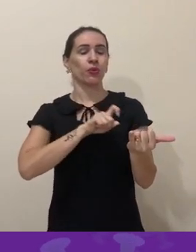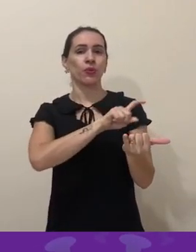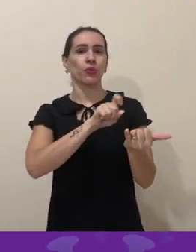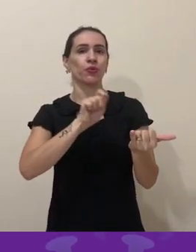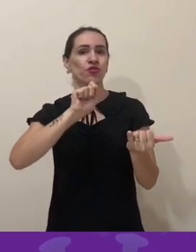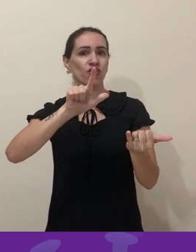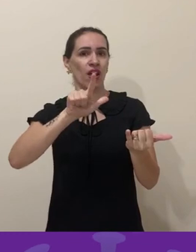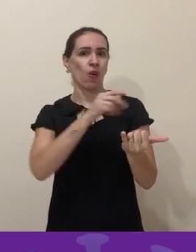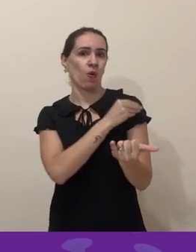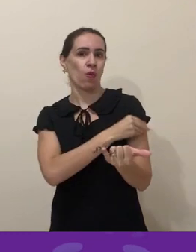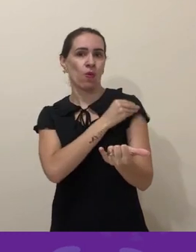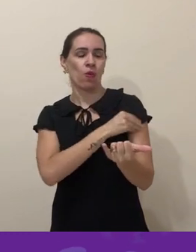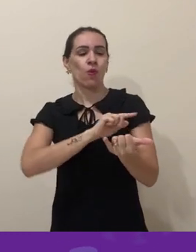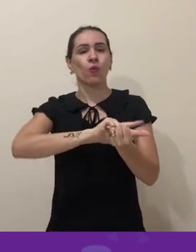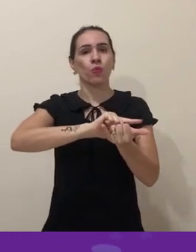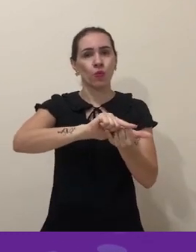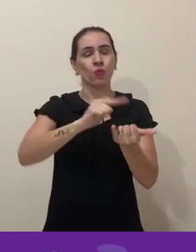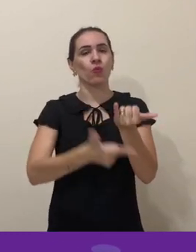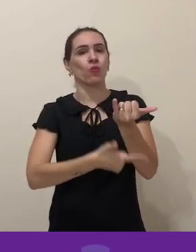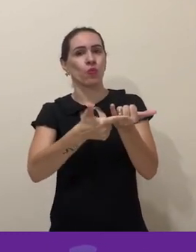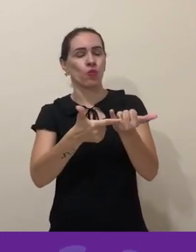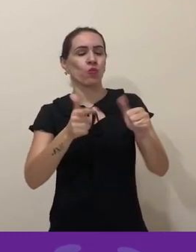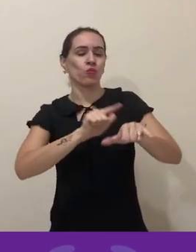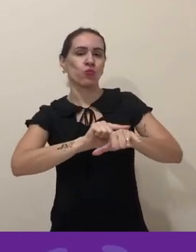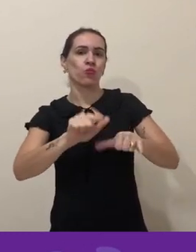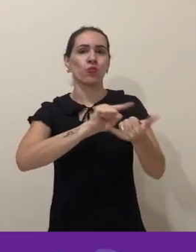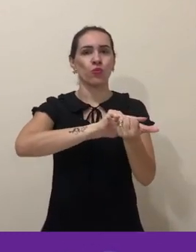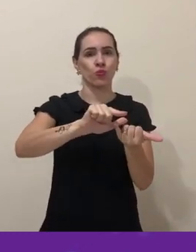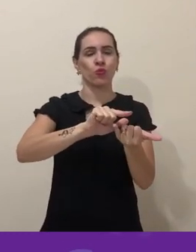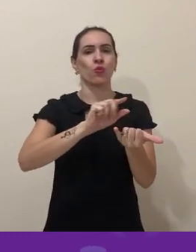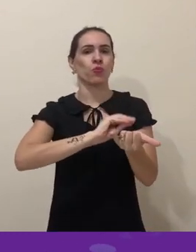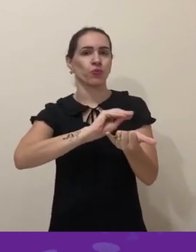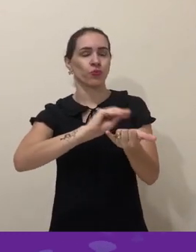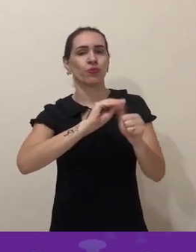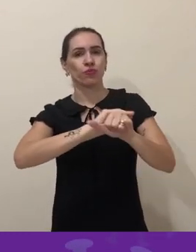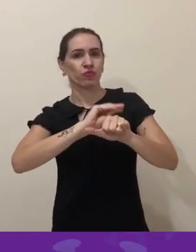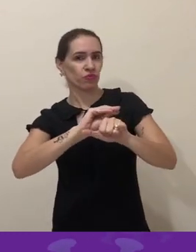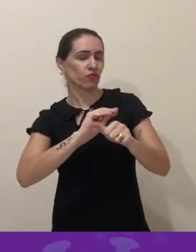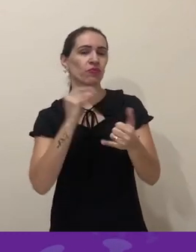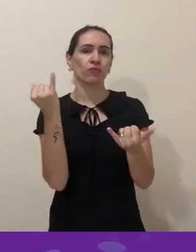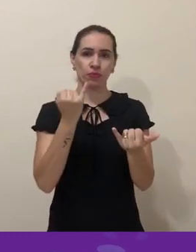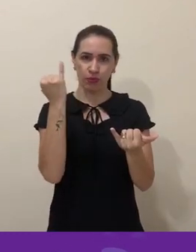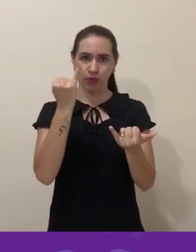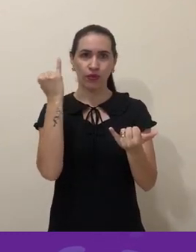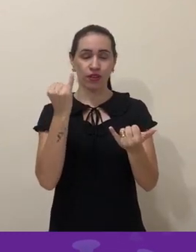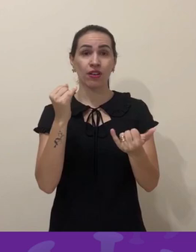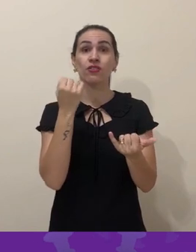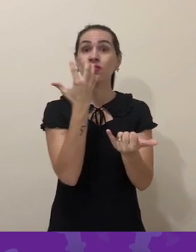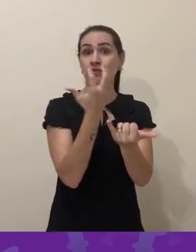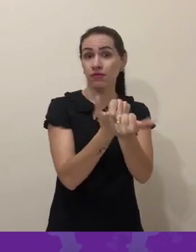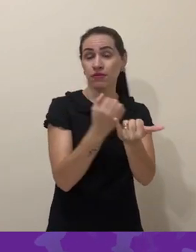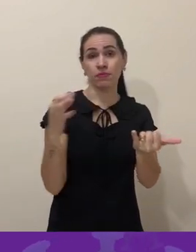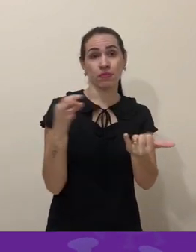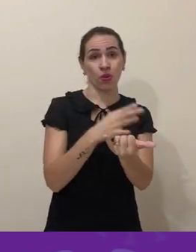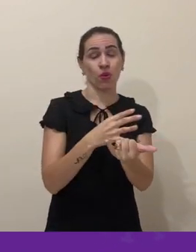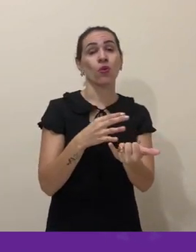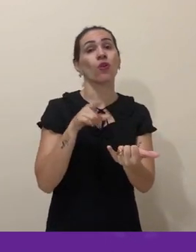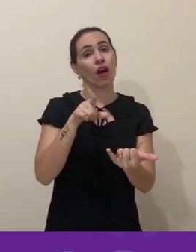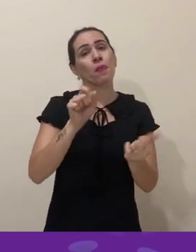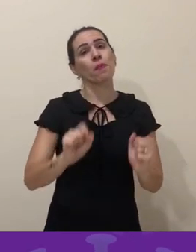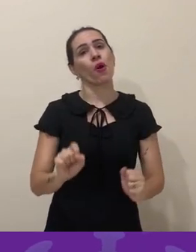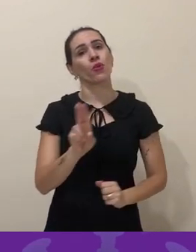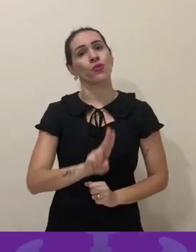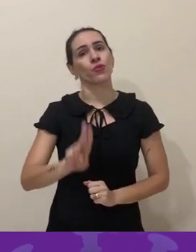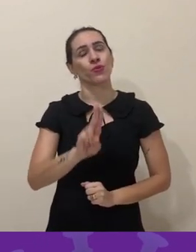nele todinho, frente e verso, com um pedacinho de pano, algodão ou coisa parecida, espera secar, e aí o